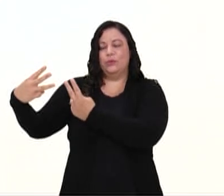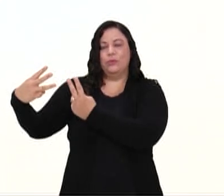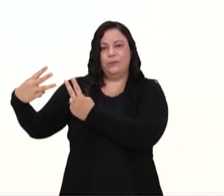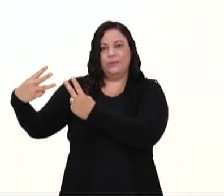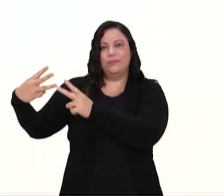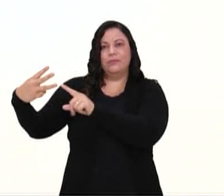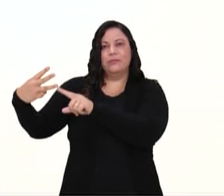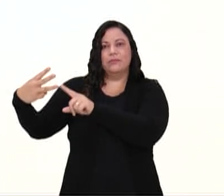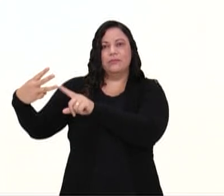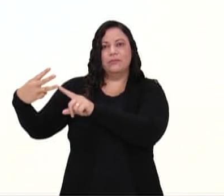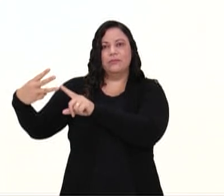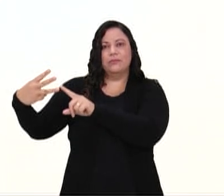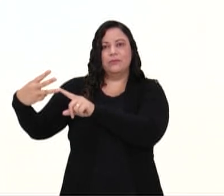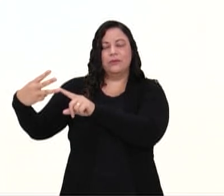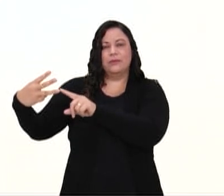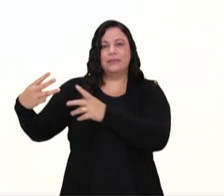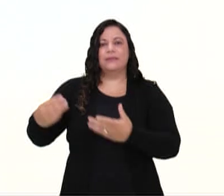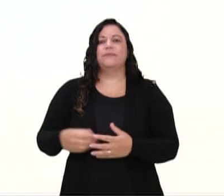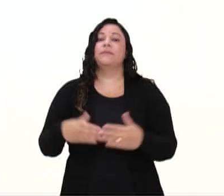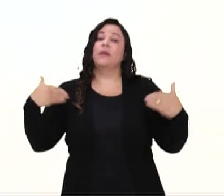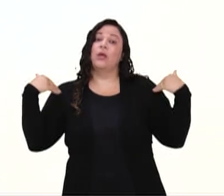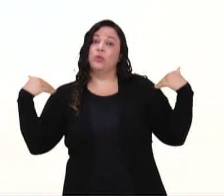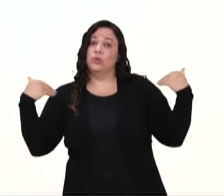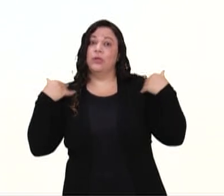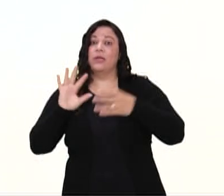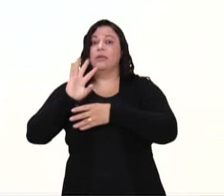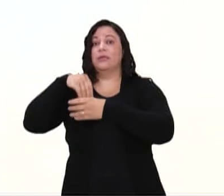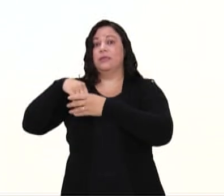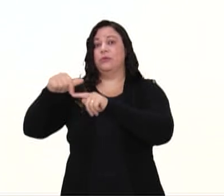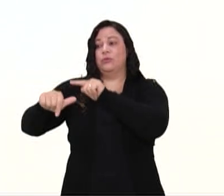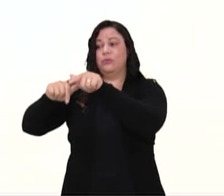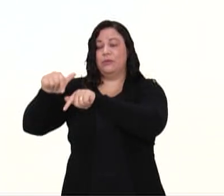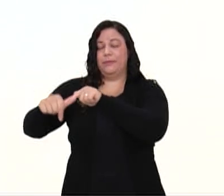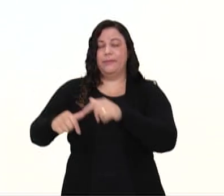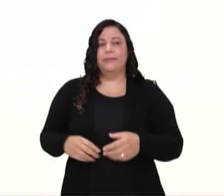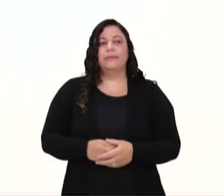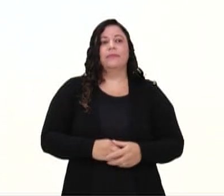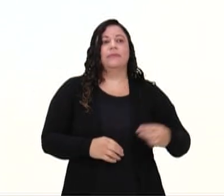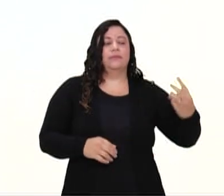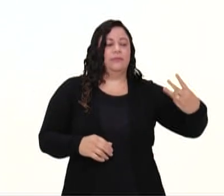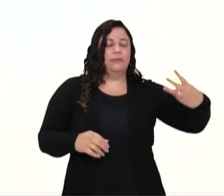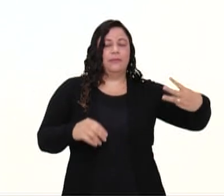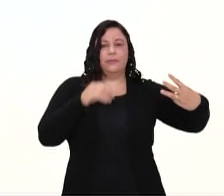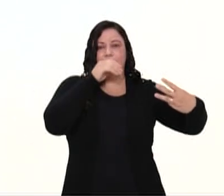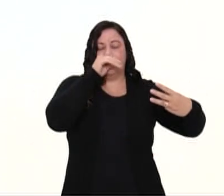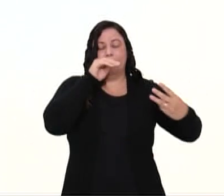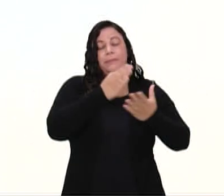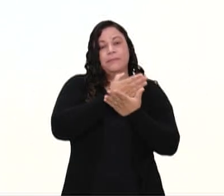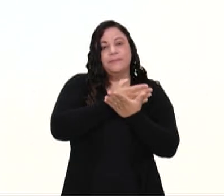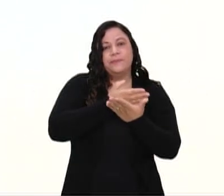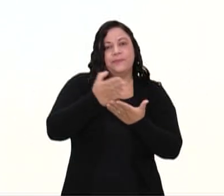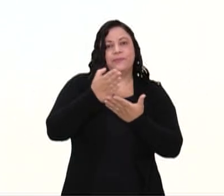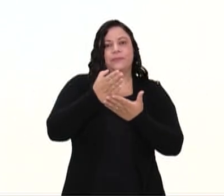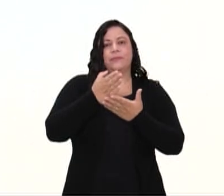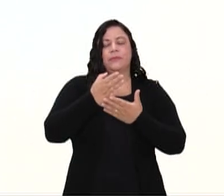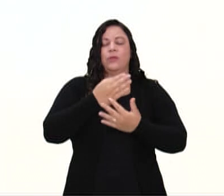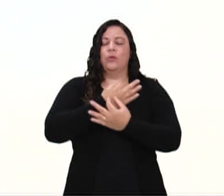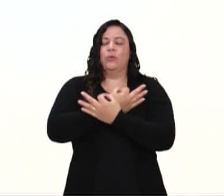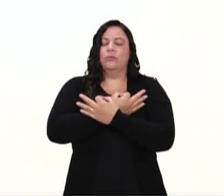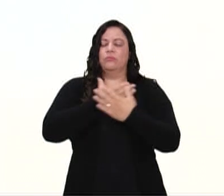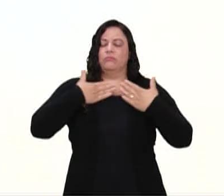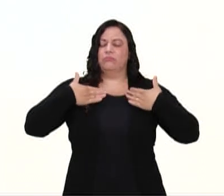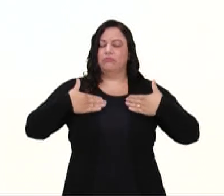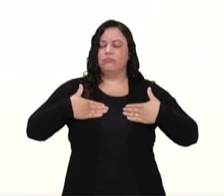não é mesmo? Nós estamos falando da ginástica do trabalho. E o item três tem como princípios a centralização, a